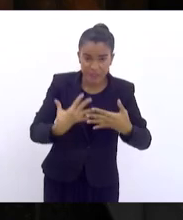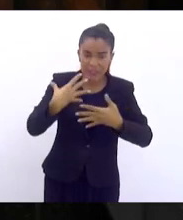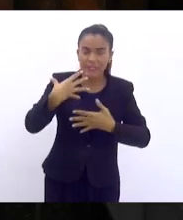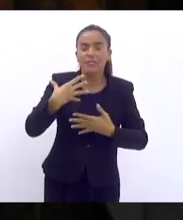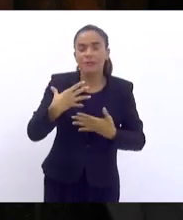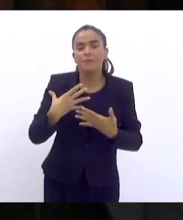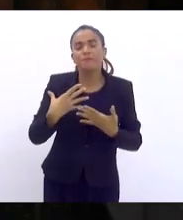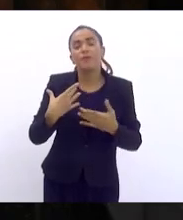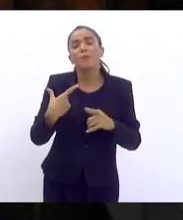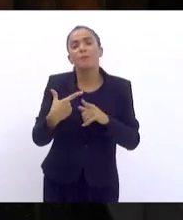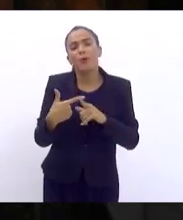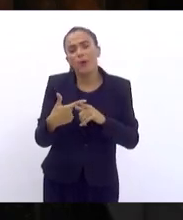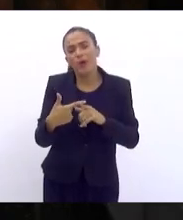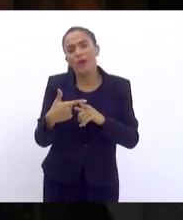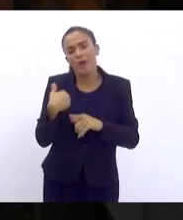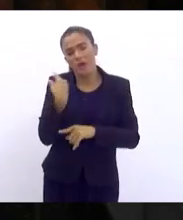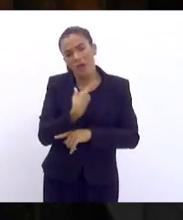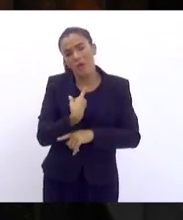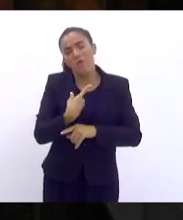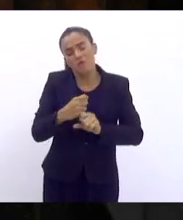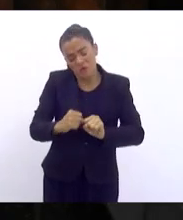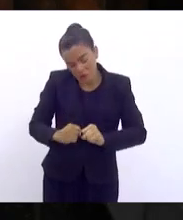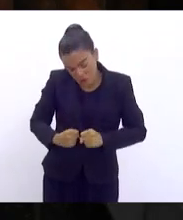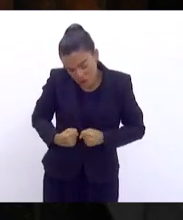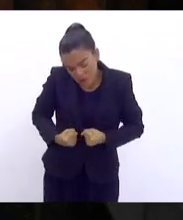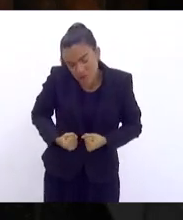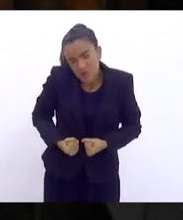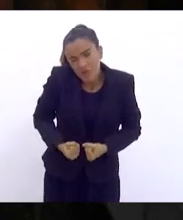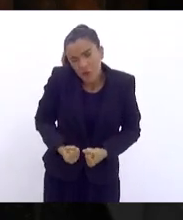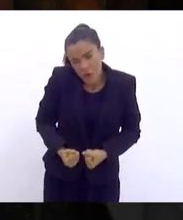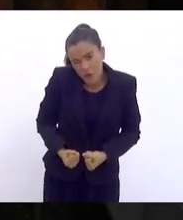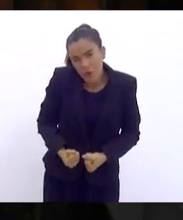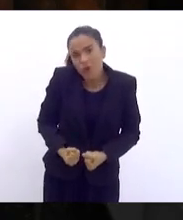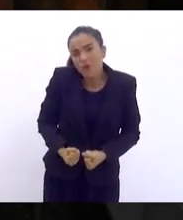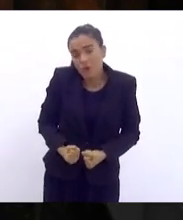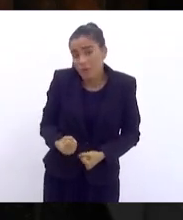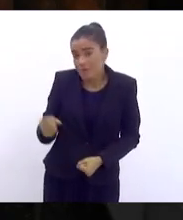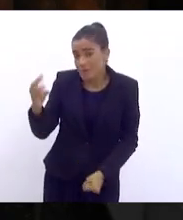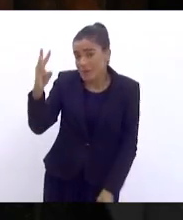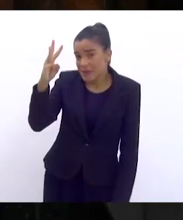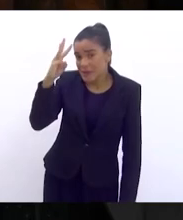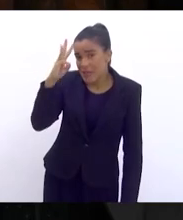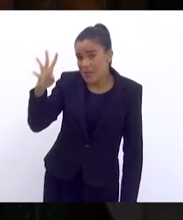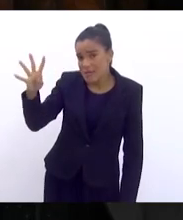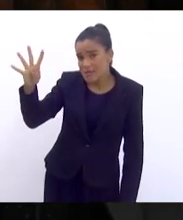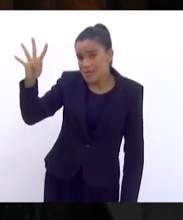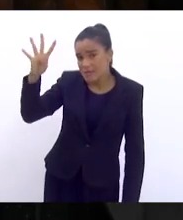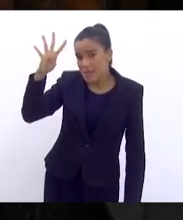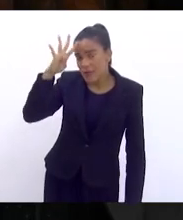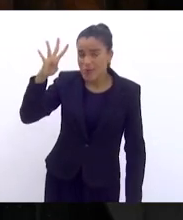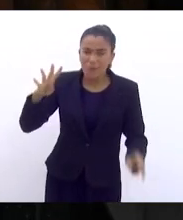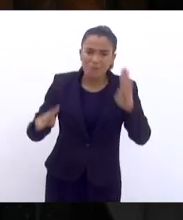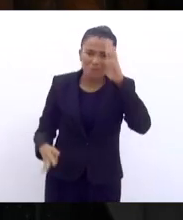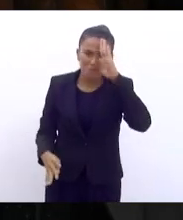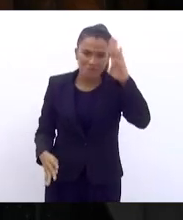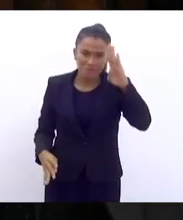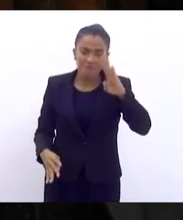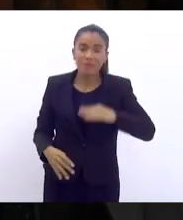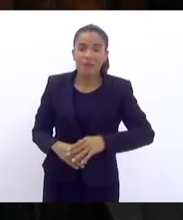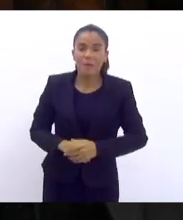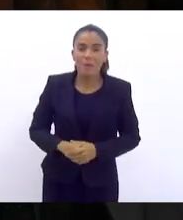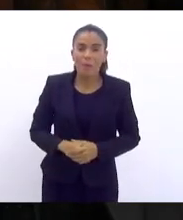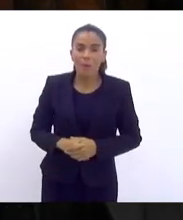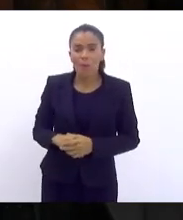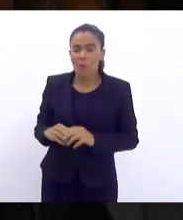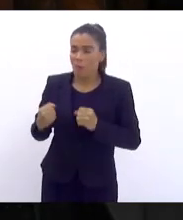porque faço um esforço muito grande, às terças e às quartas-feiras, principalmente, para